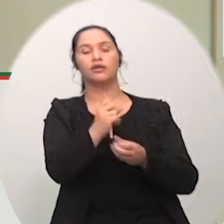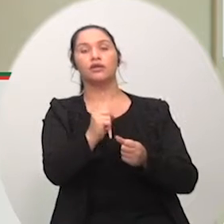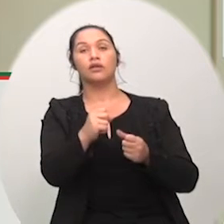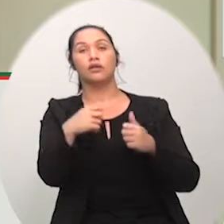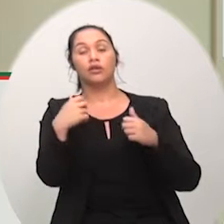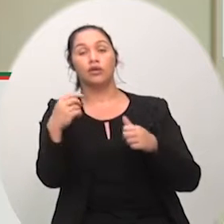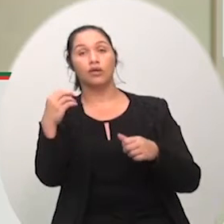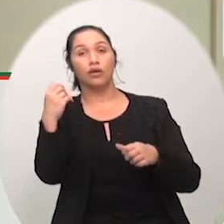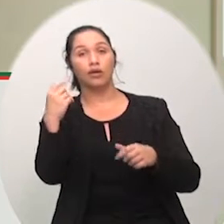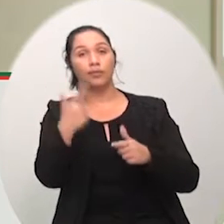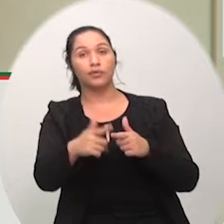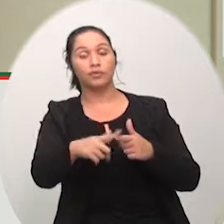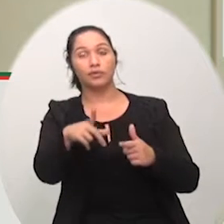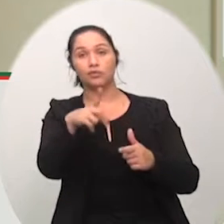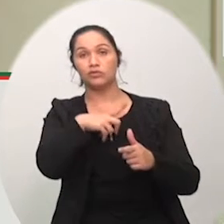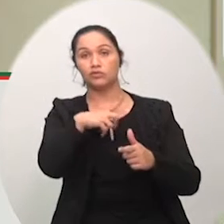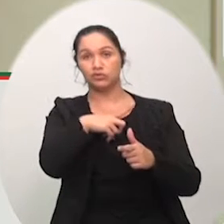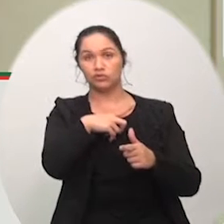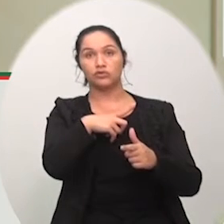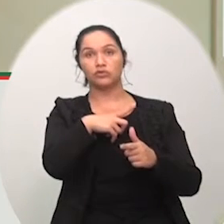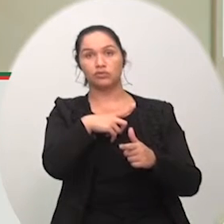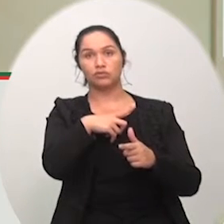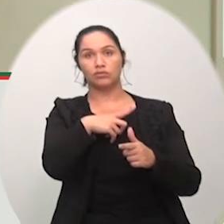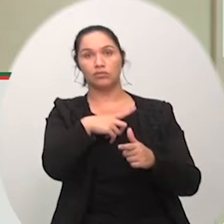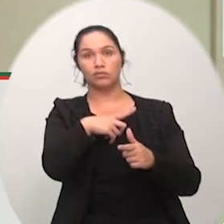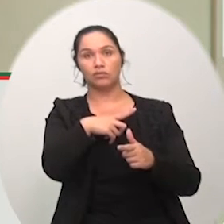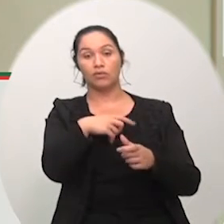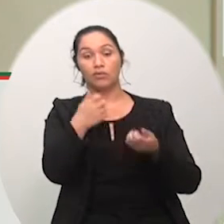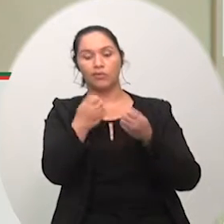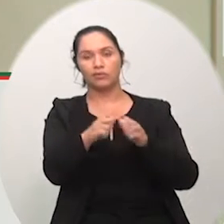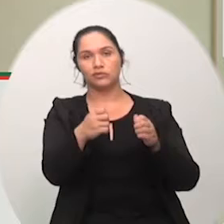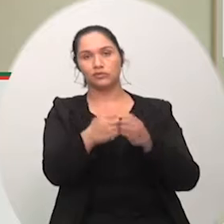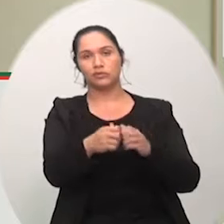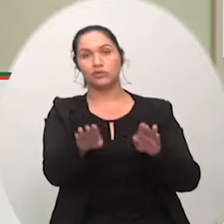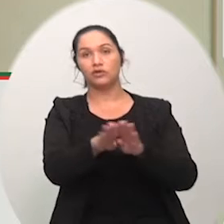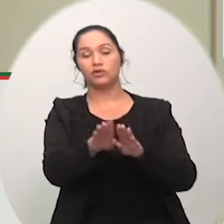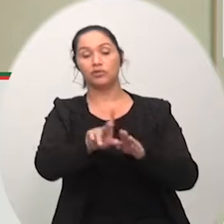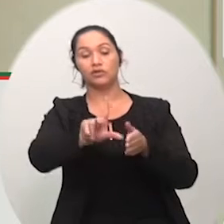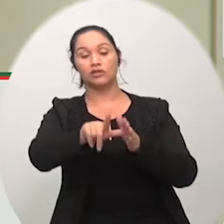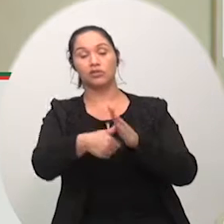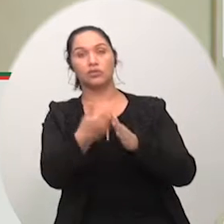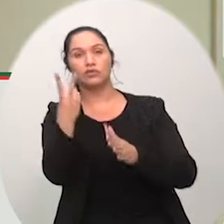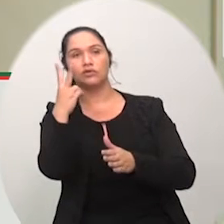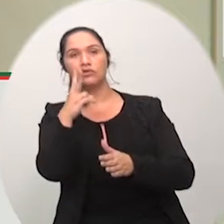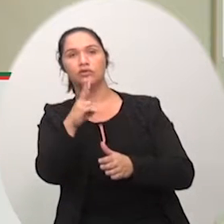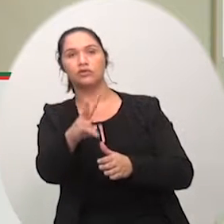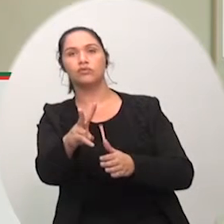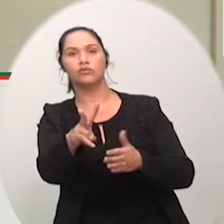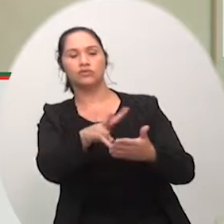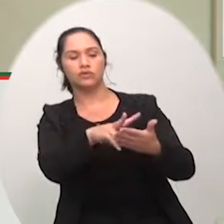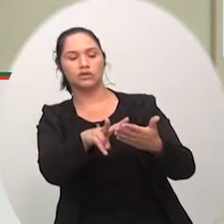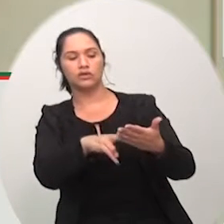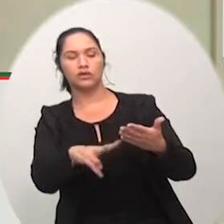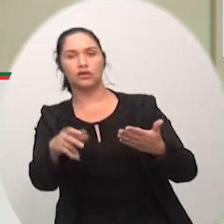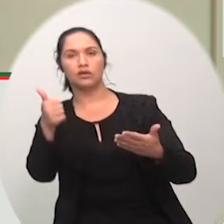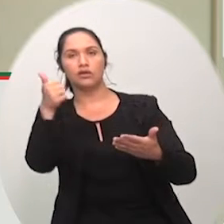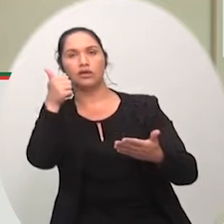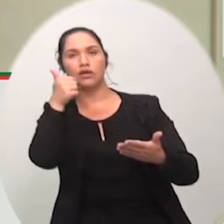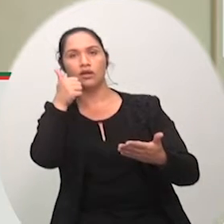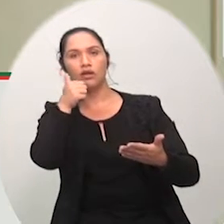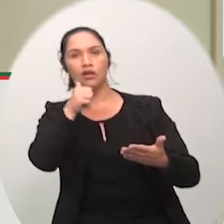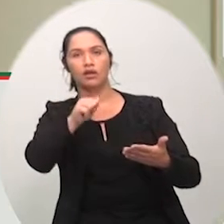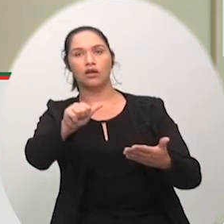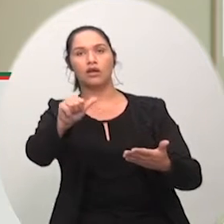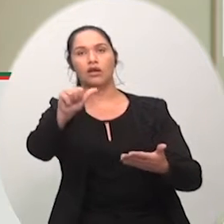projeto feito pela vereadora Camila do Nascimento que colocava nas paradas de ônibus os horários e as